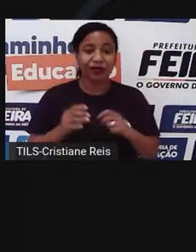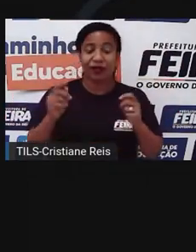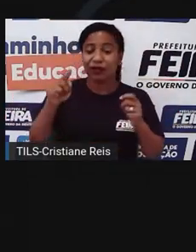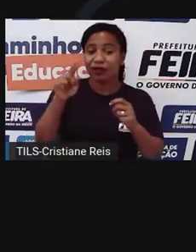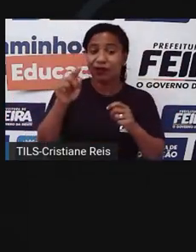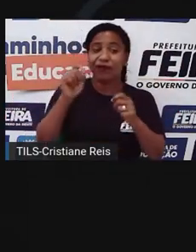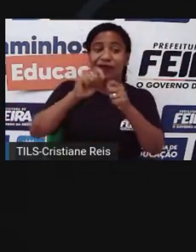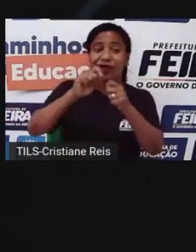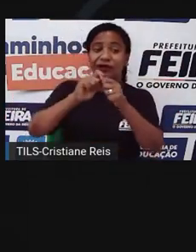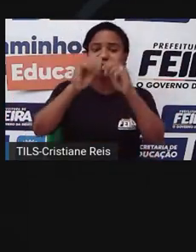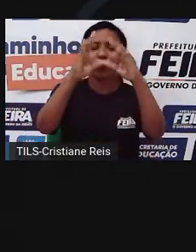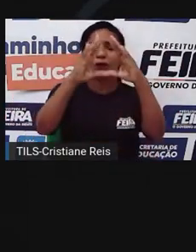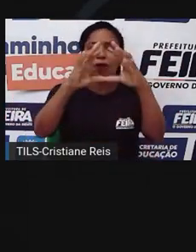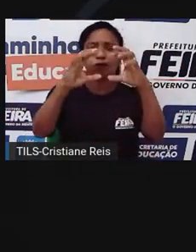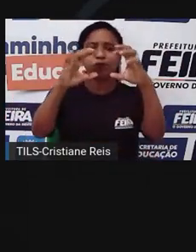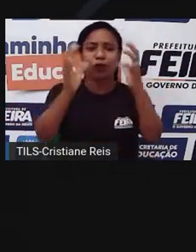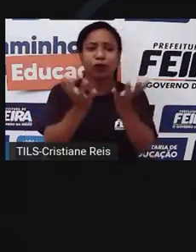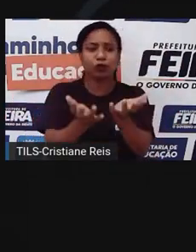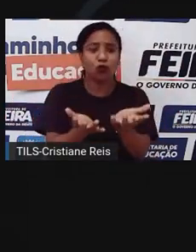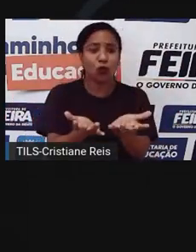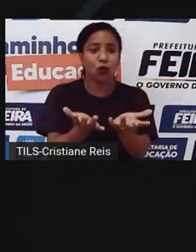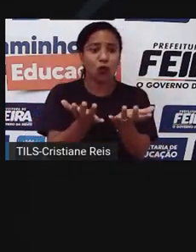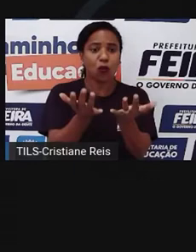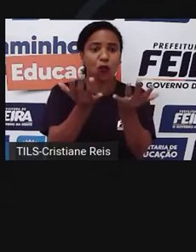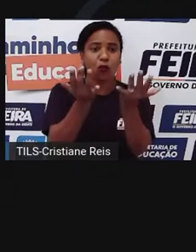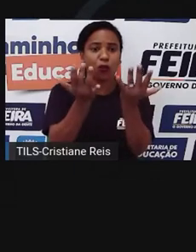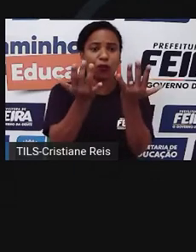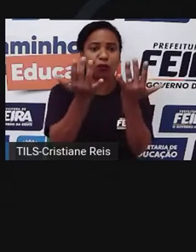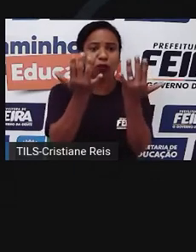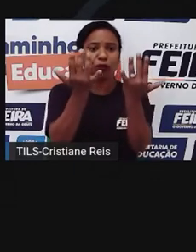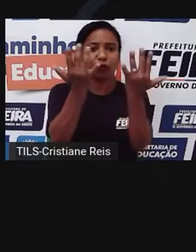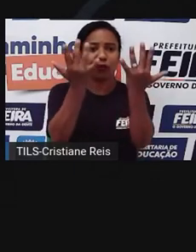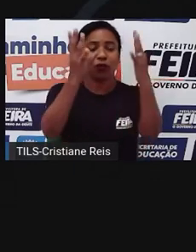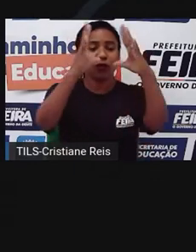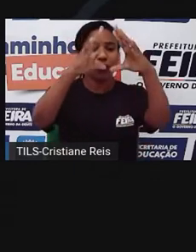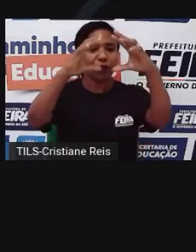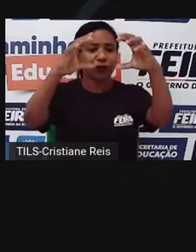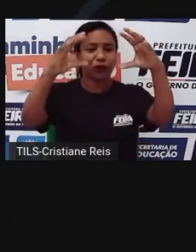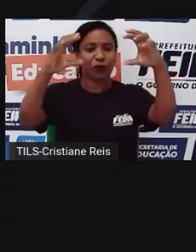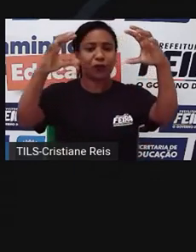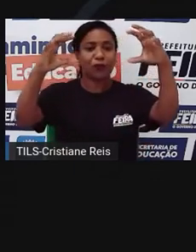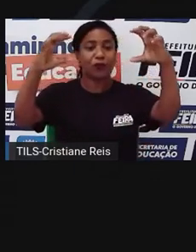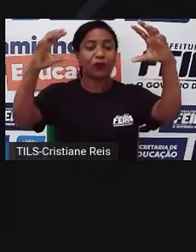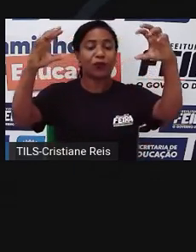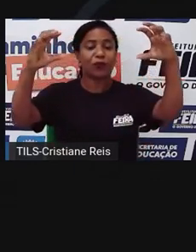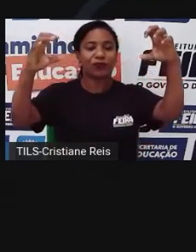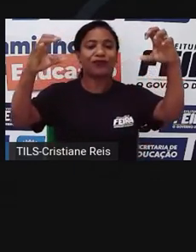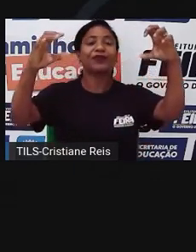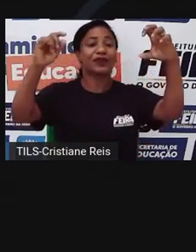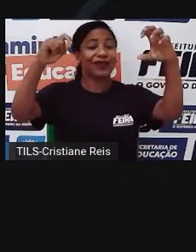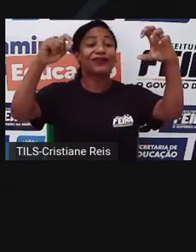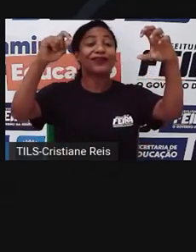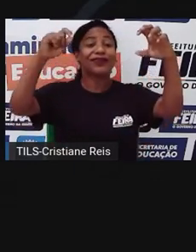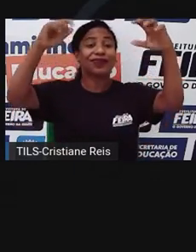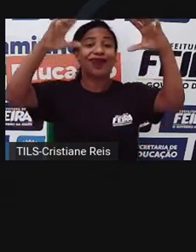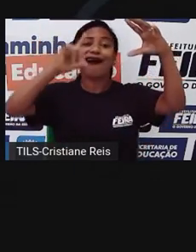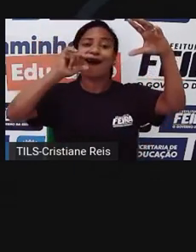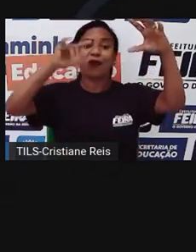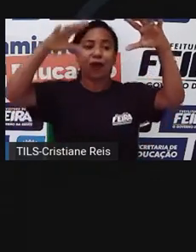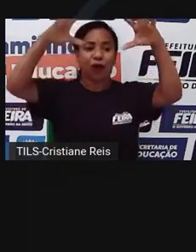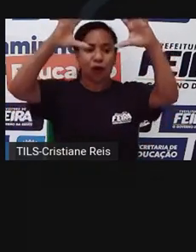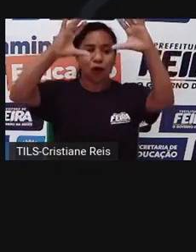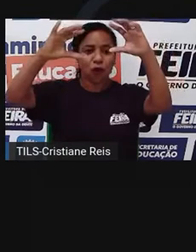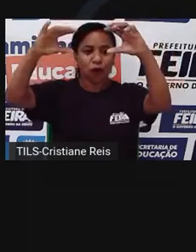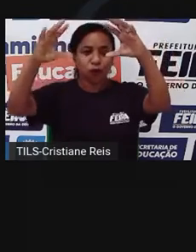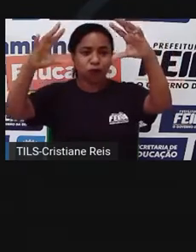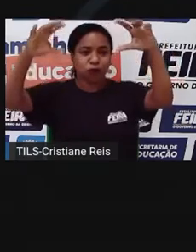de nuvens, que, junto com o vapor d'água emitido pela própria vegetação, realimenta a precipitação na região amazônica.